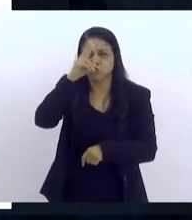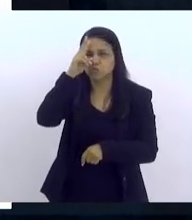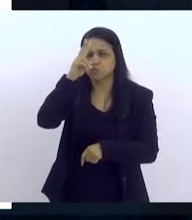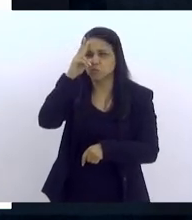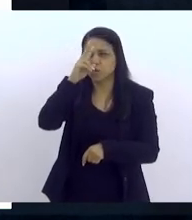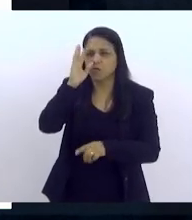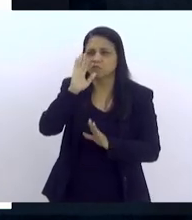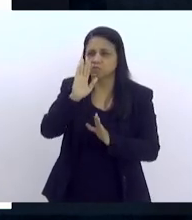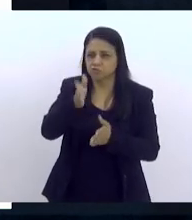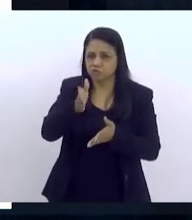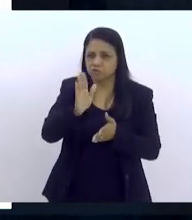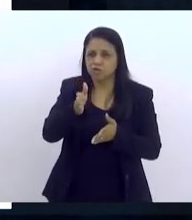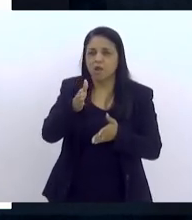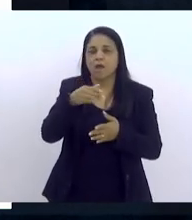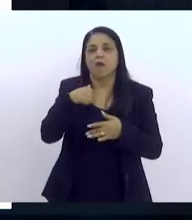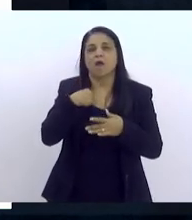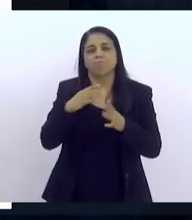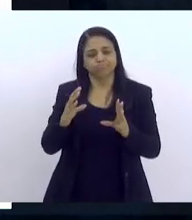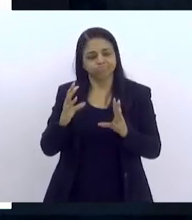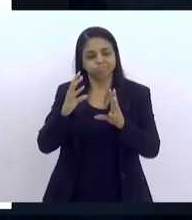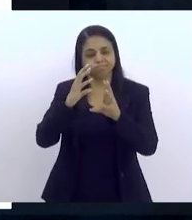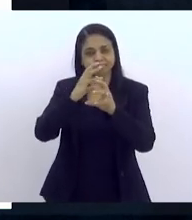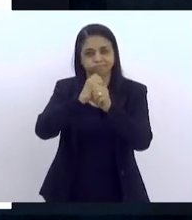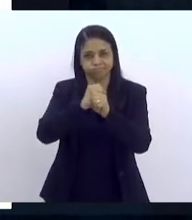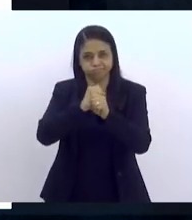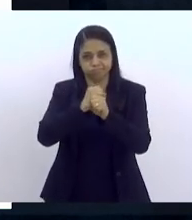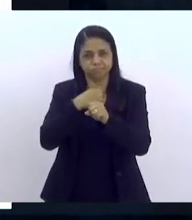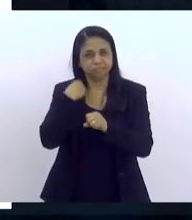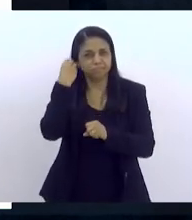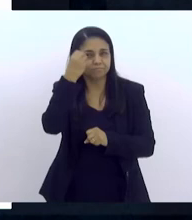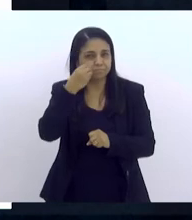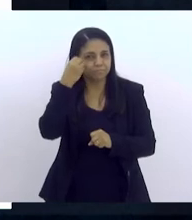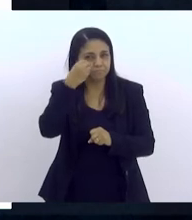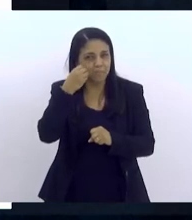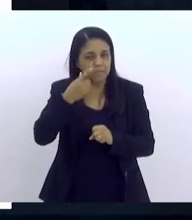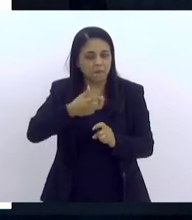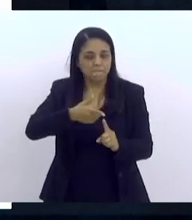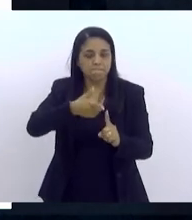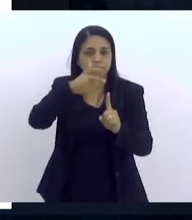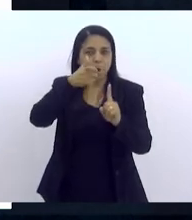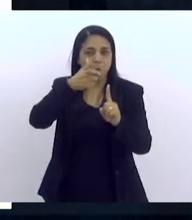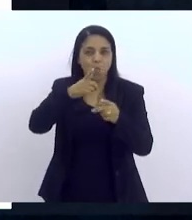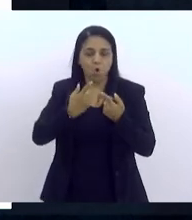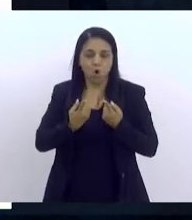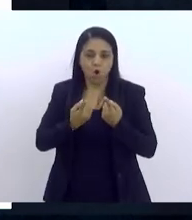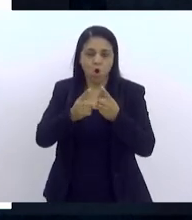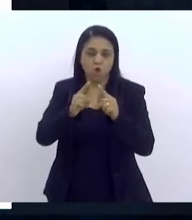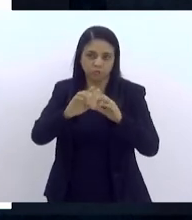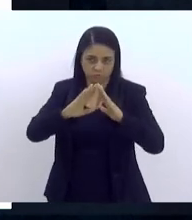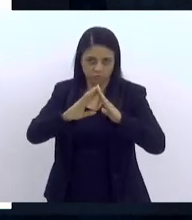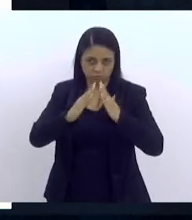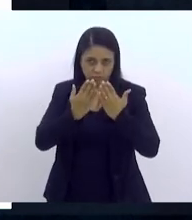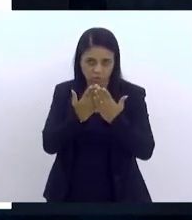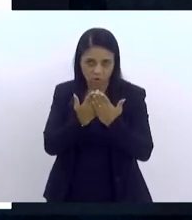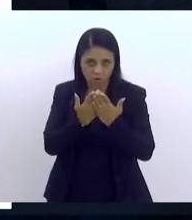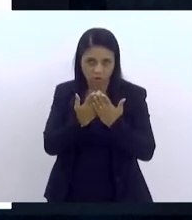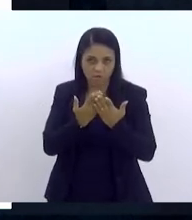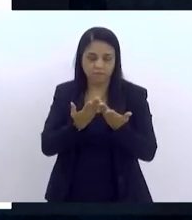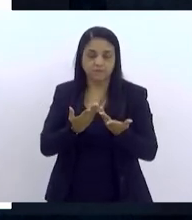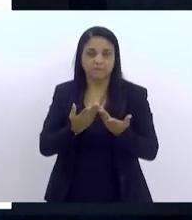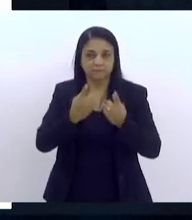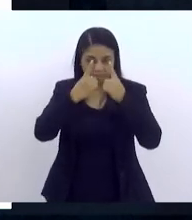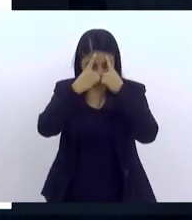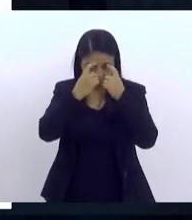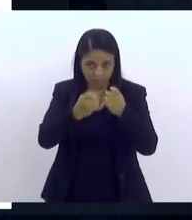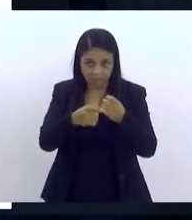infelizmente que têm uma experiência acumulada com esses ataques contra as escolas, essa experiência acumulada